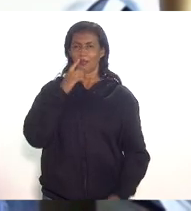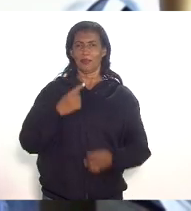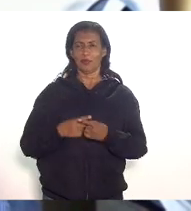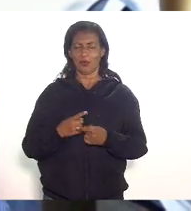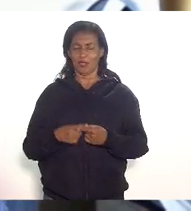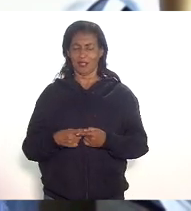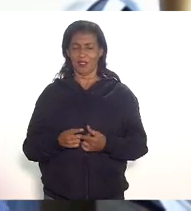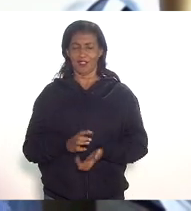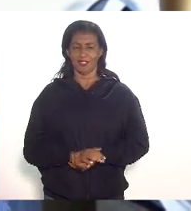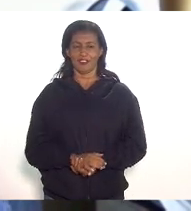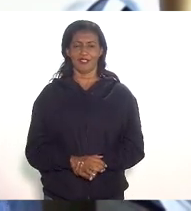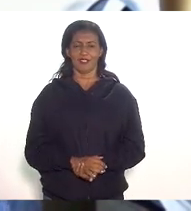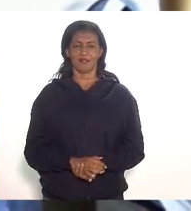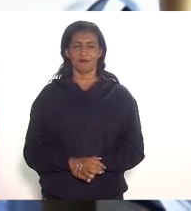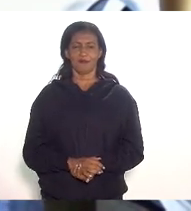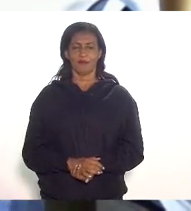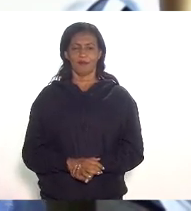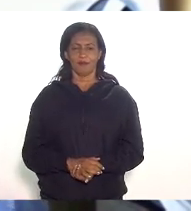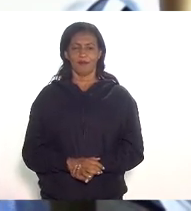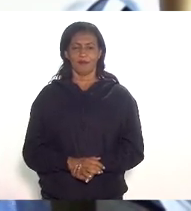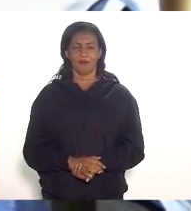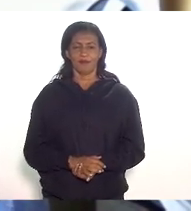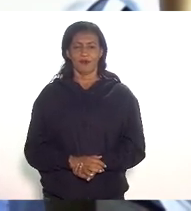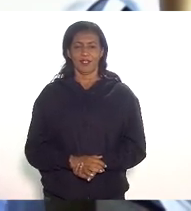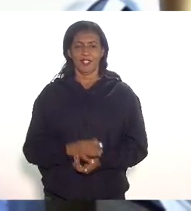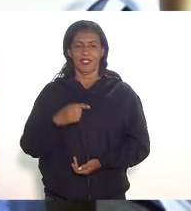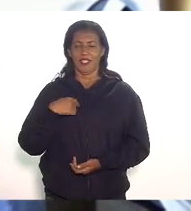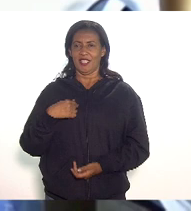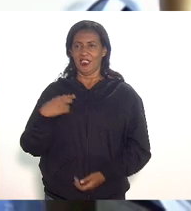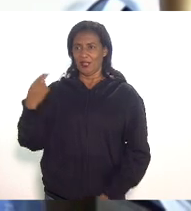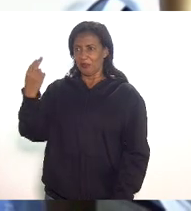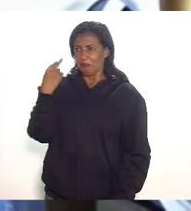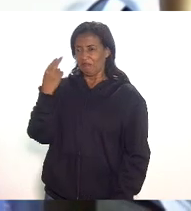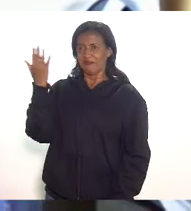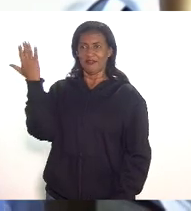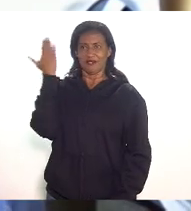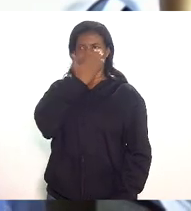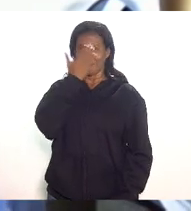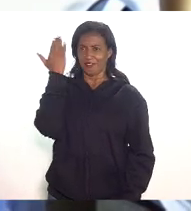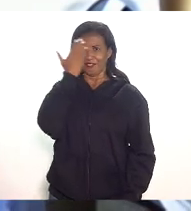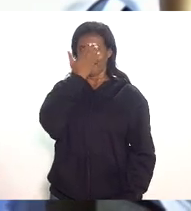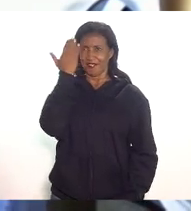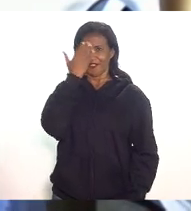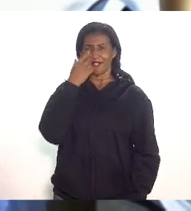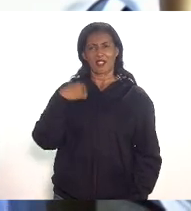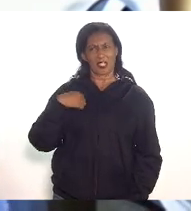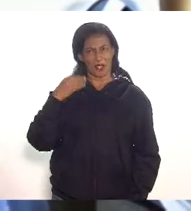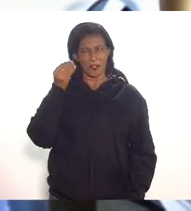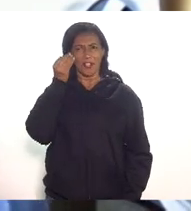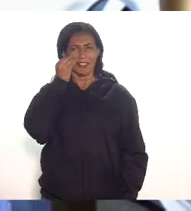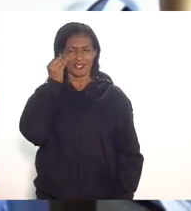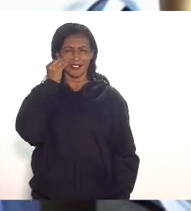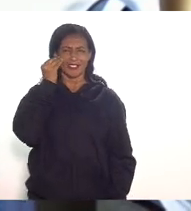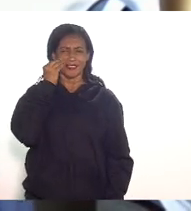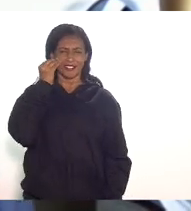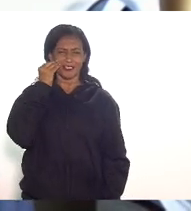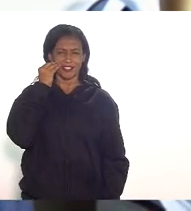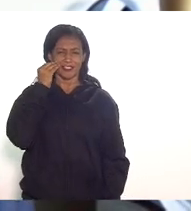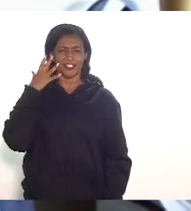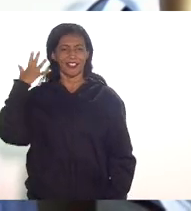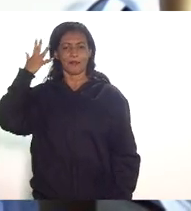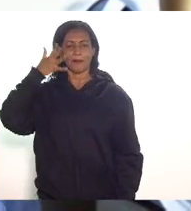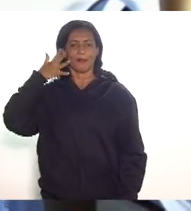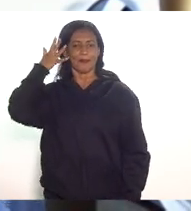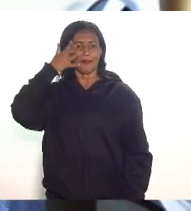eu apesar dele não ter me visto eu assisti boa parte do evento eu fiquei